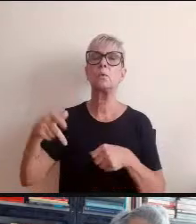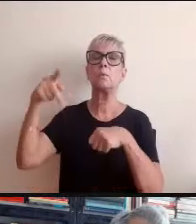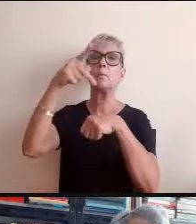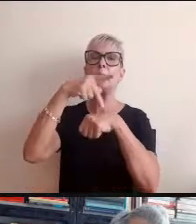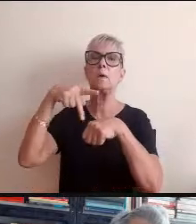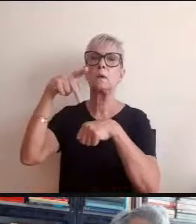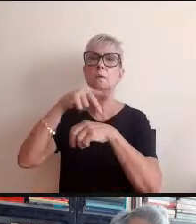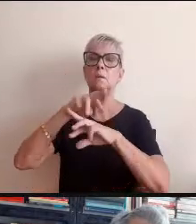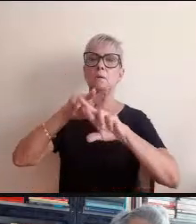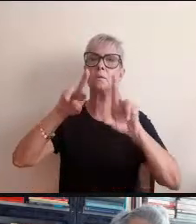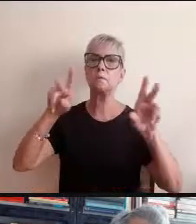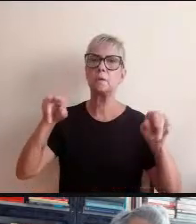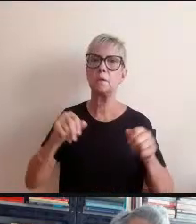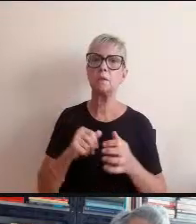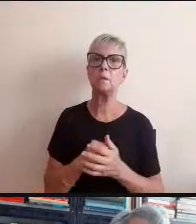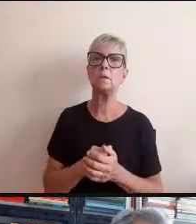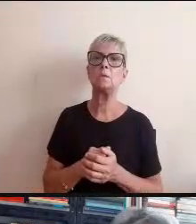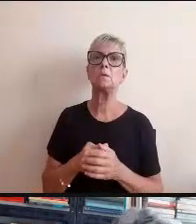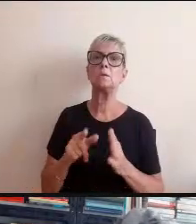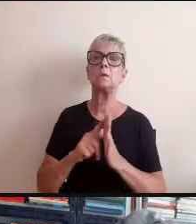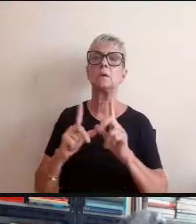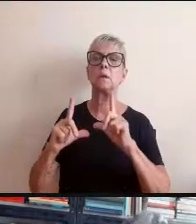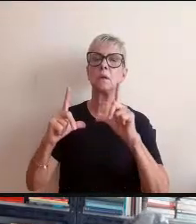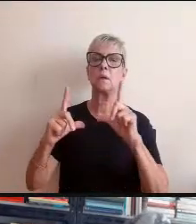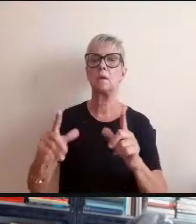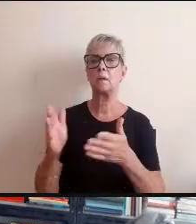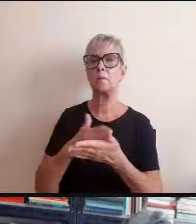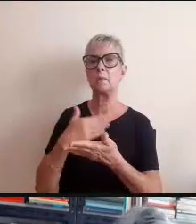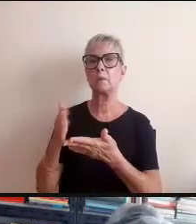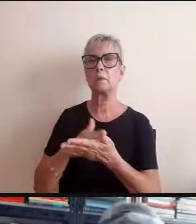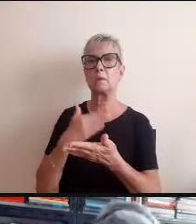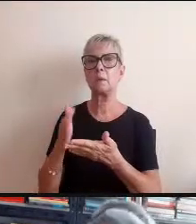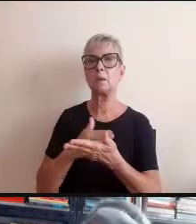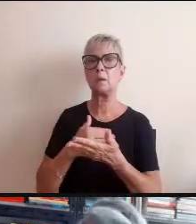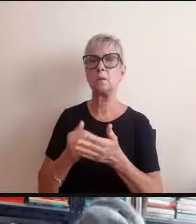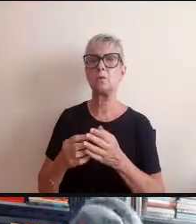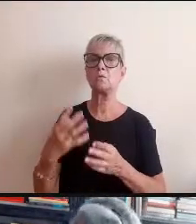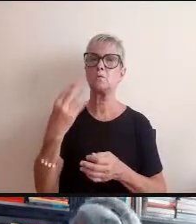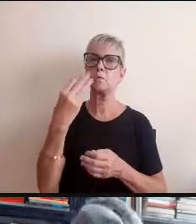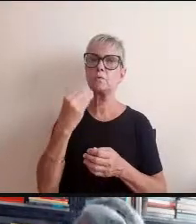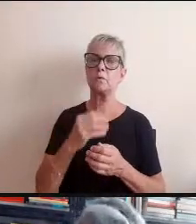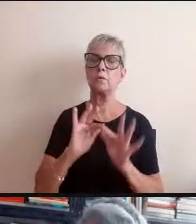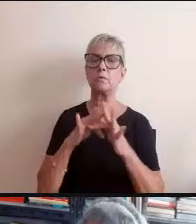assim diz a capa do catálogo fotográfico que acompanhou a exposição na família na do homem